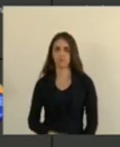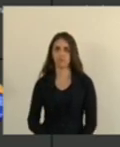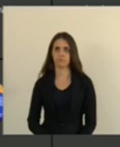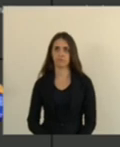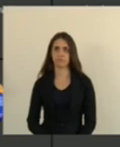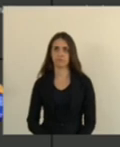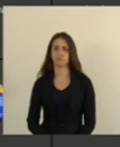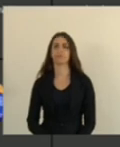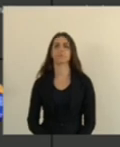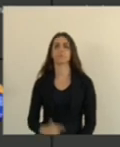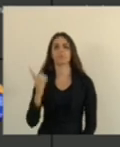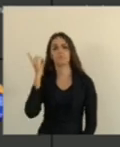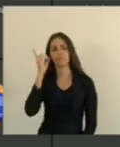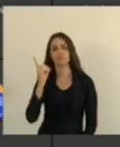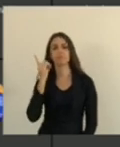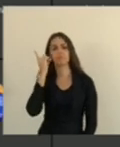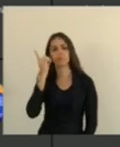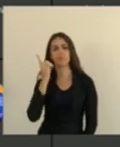Deputado Raquel Lessa